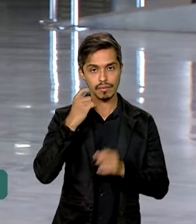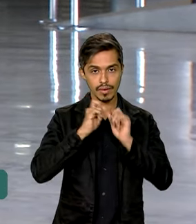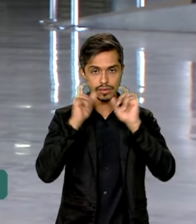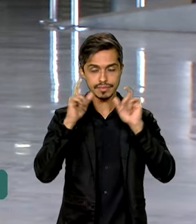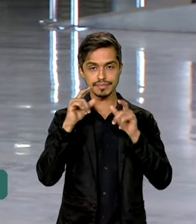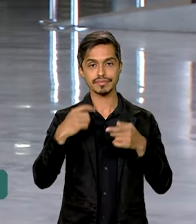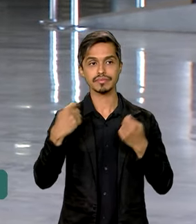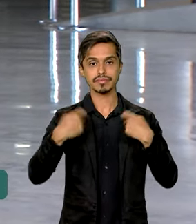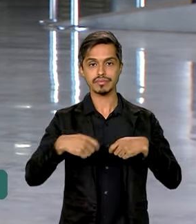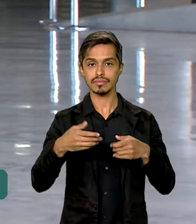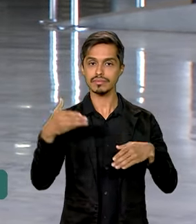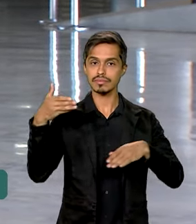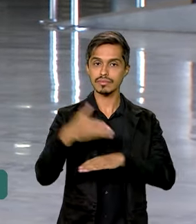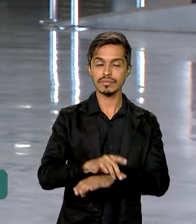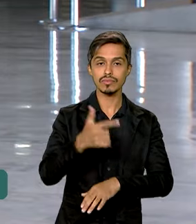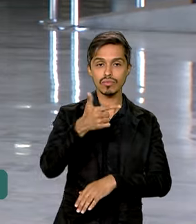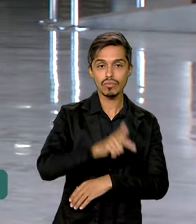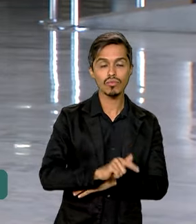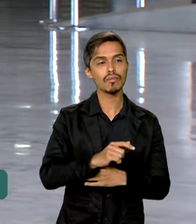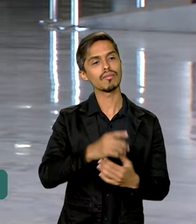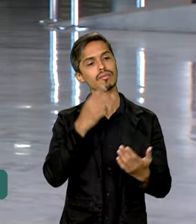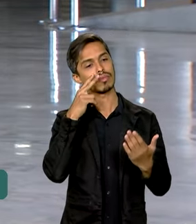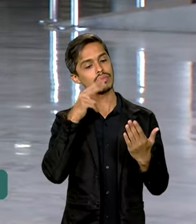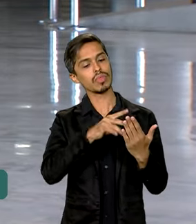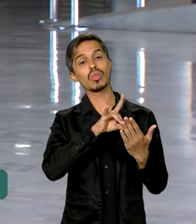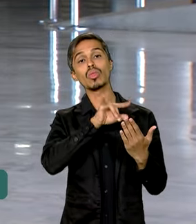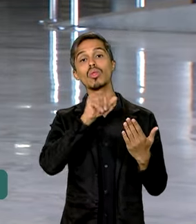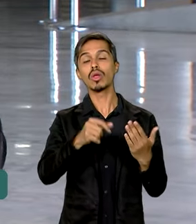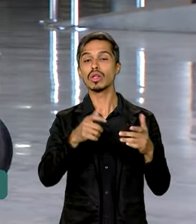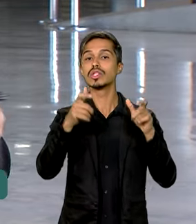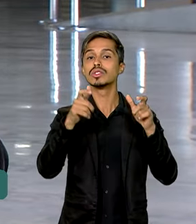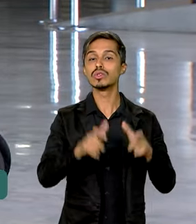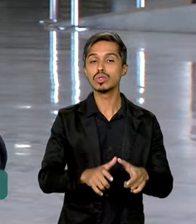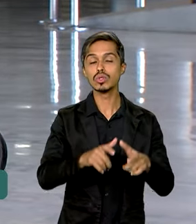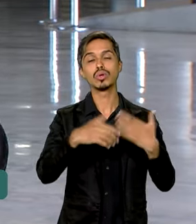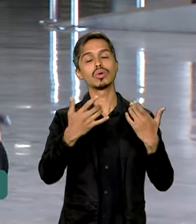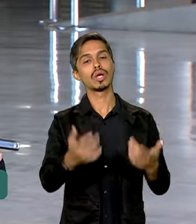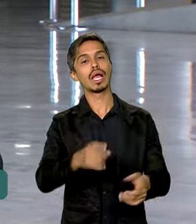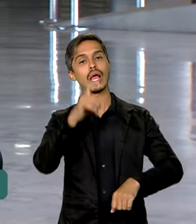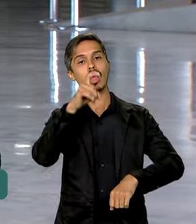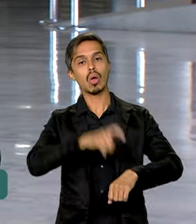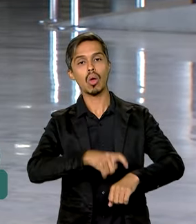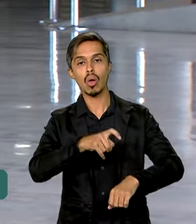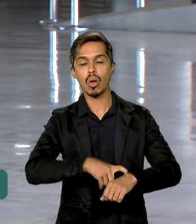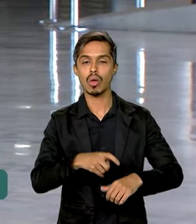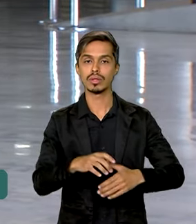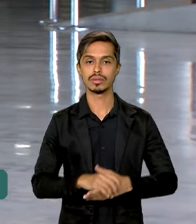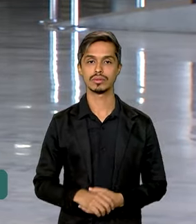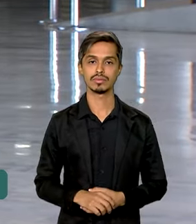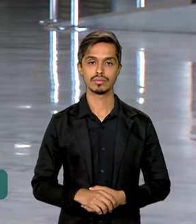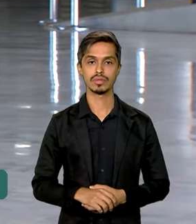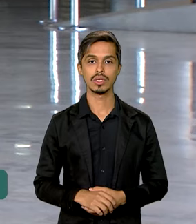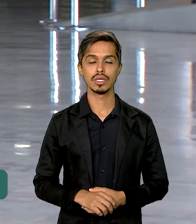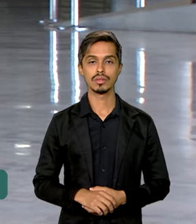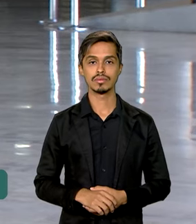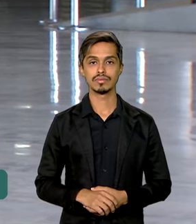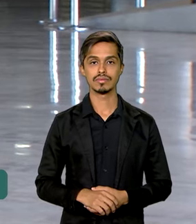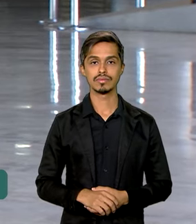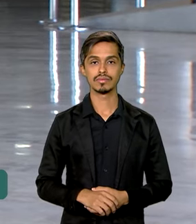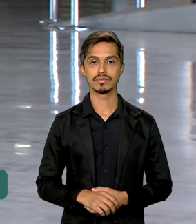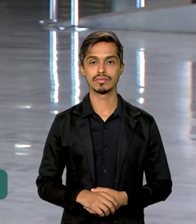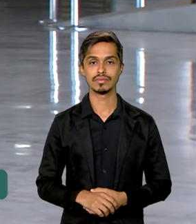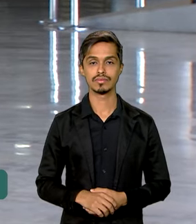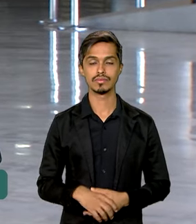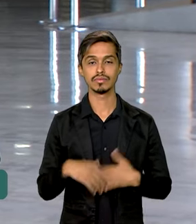acessar novamente os cartões de prova para confirmar se a prova vai ser aplicada onde seria aplicada antes ou se foi determinado um novo